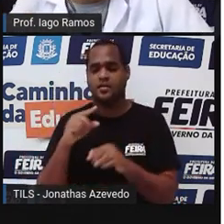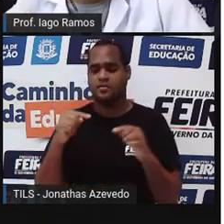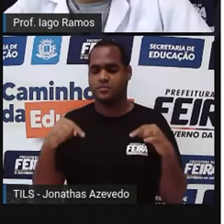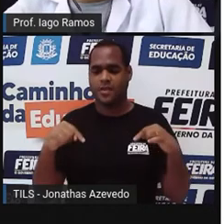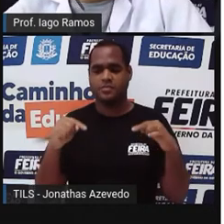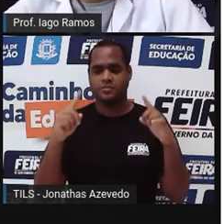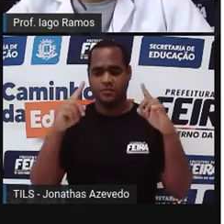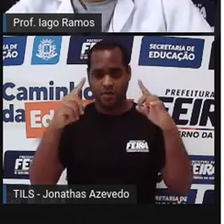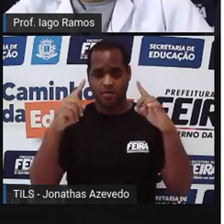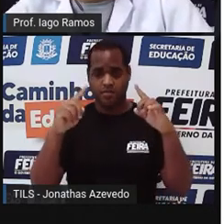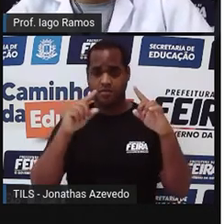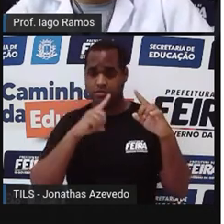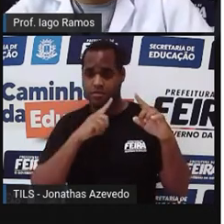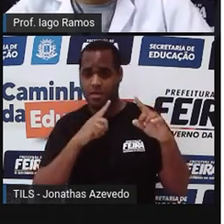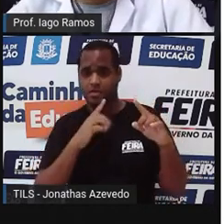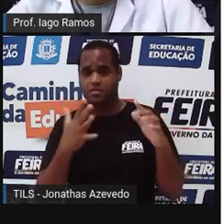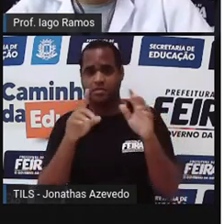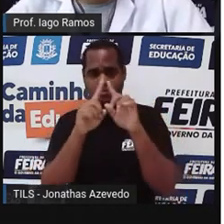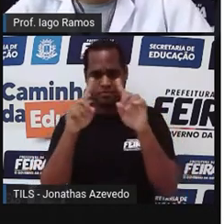mesma medida, que é o quadrado.